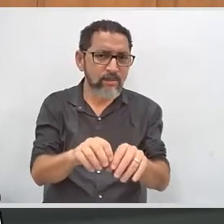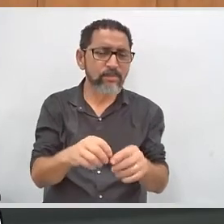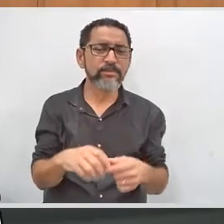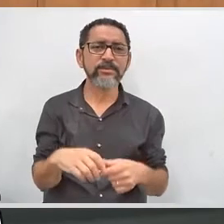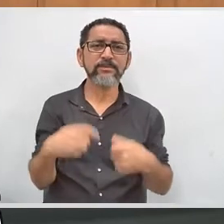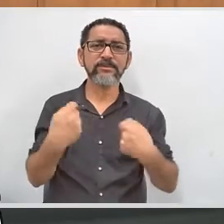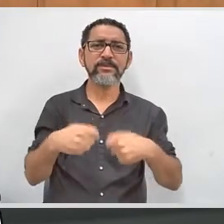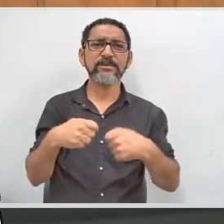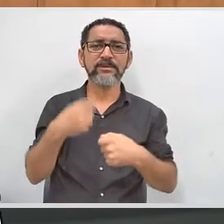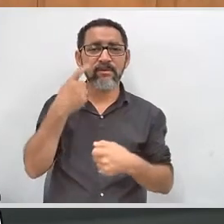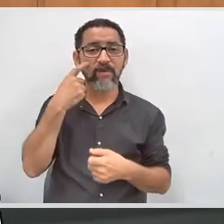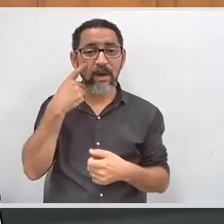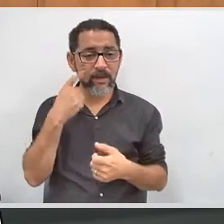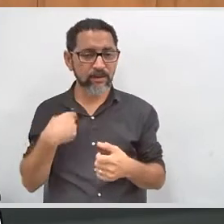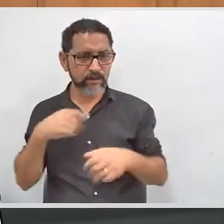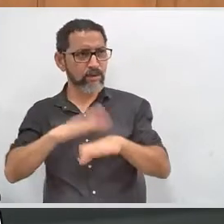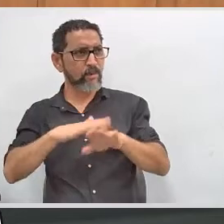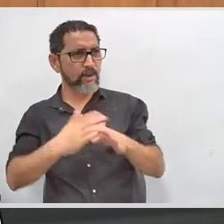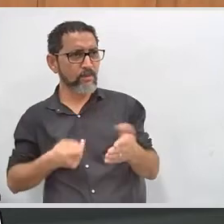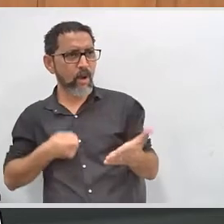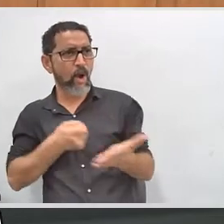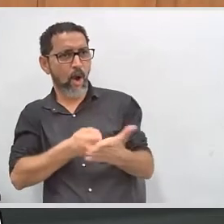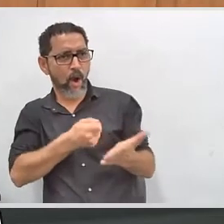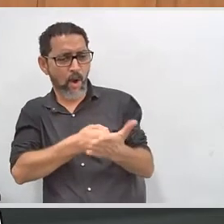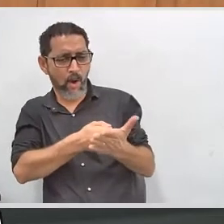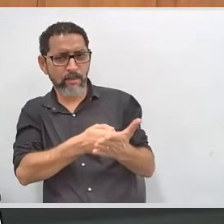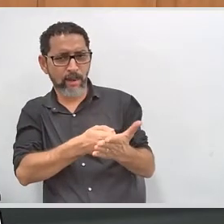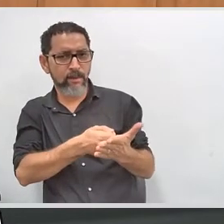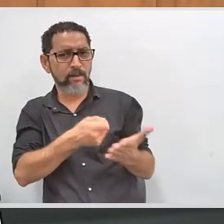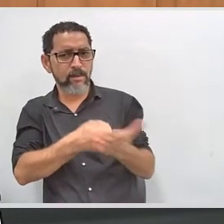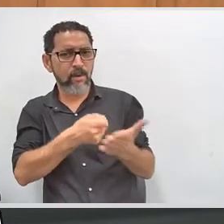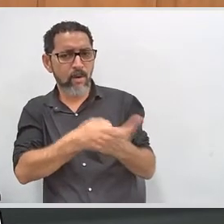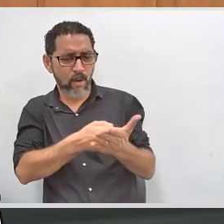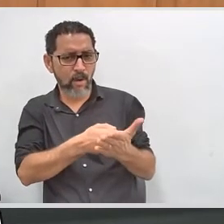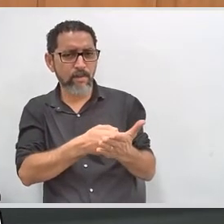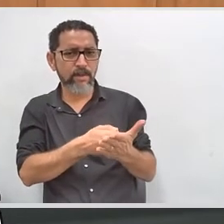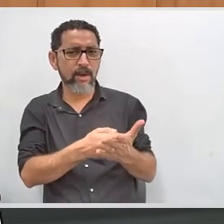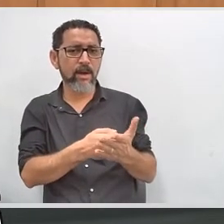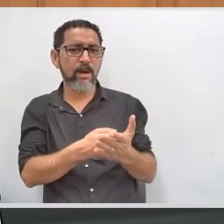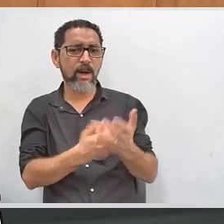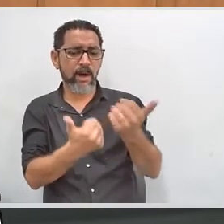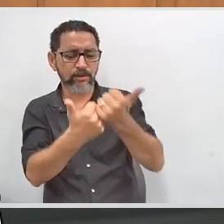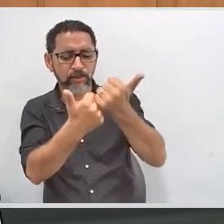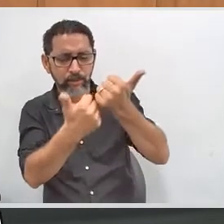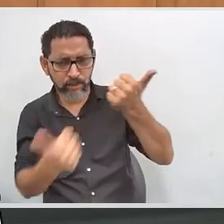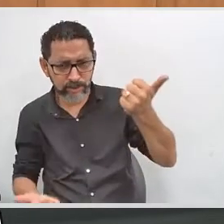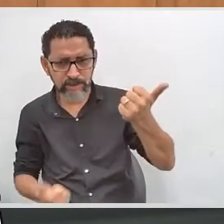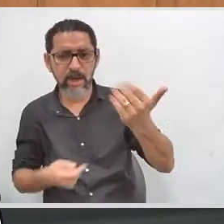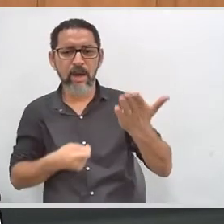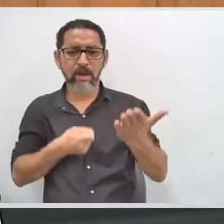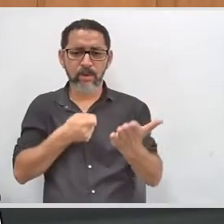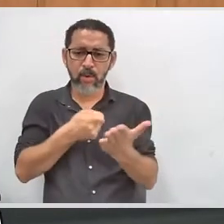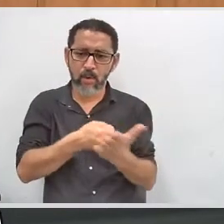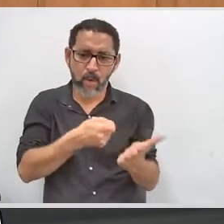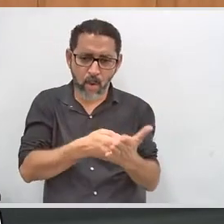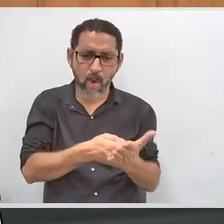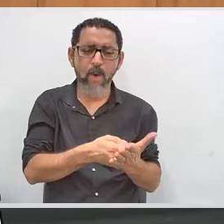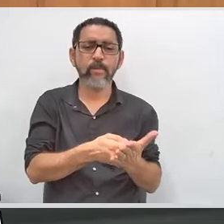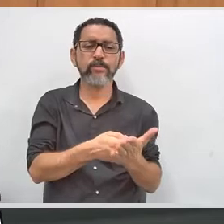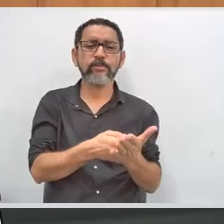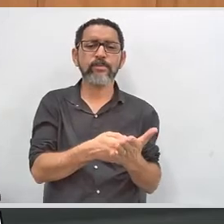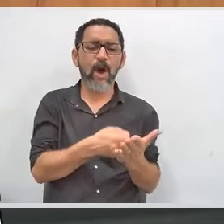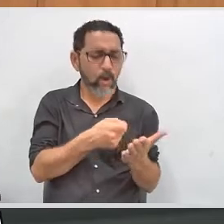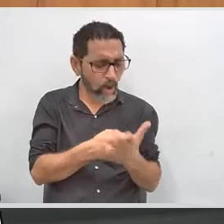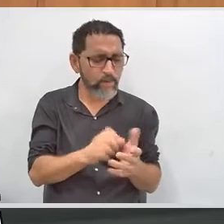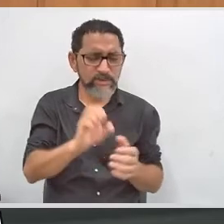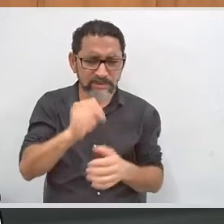exemplo, e é uma cobrança que eu faço à diretoria e à própria secretaria, porque eu estava nessa casa e fui